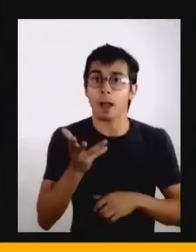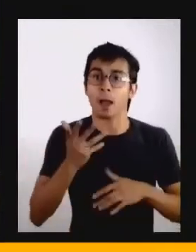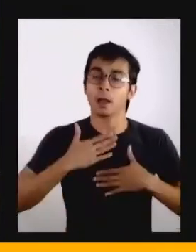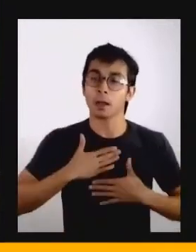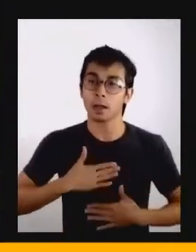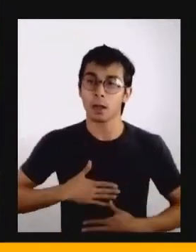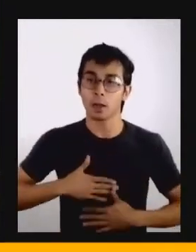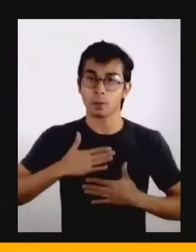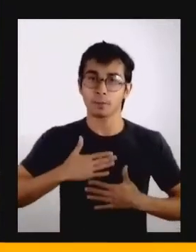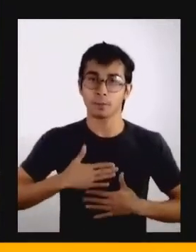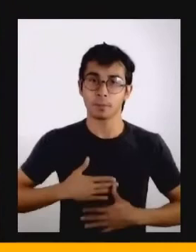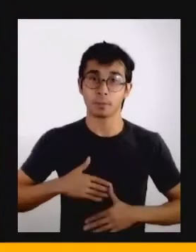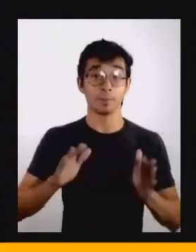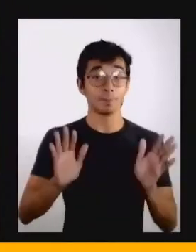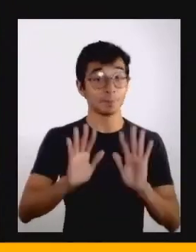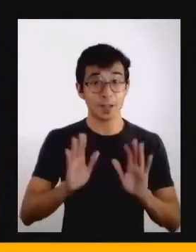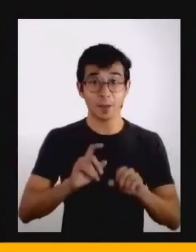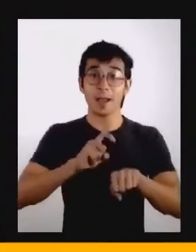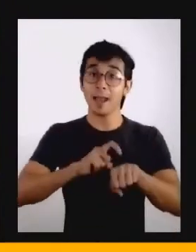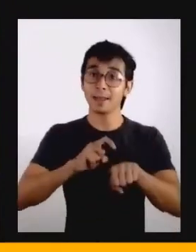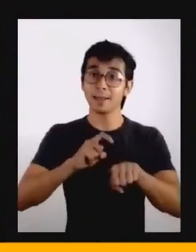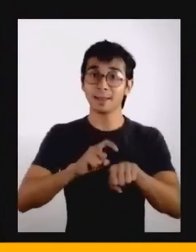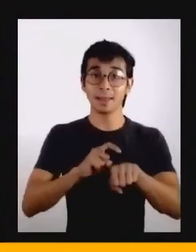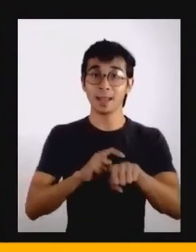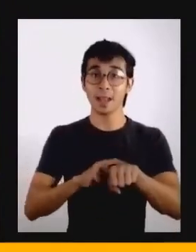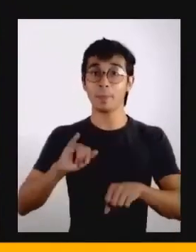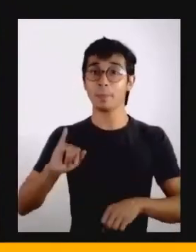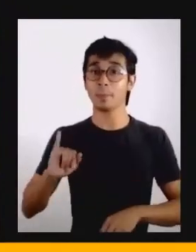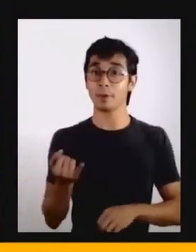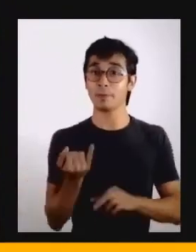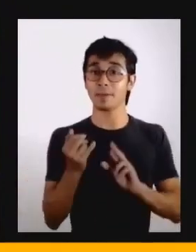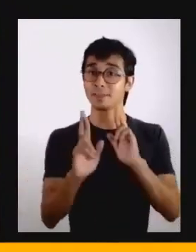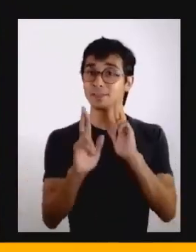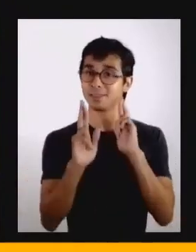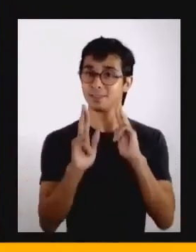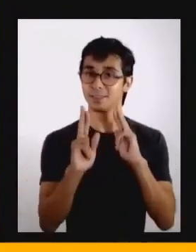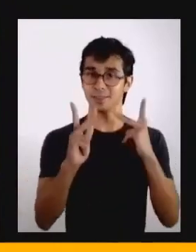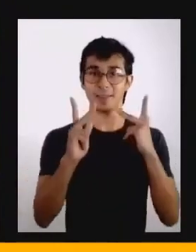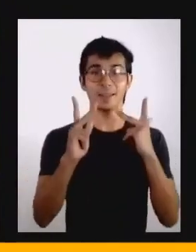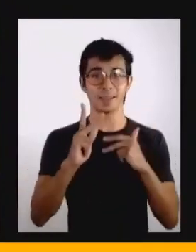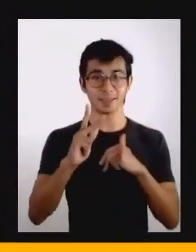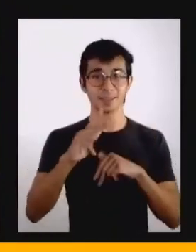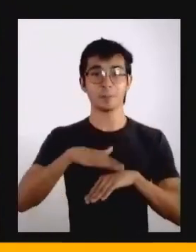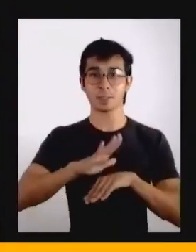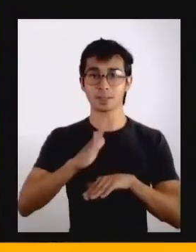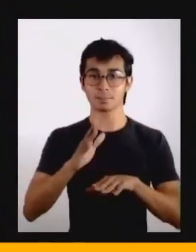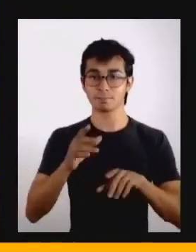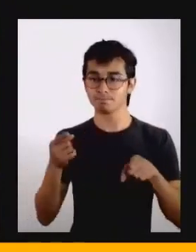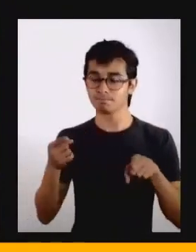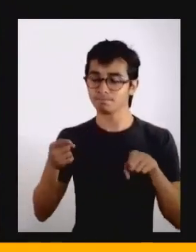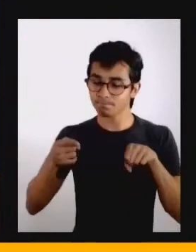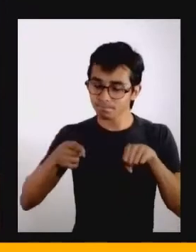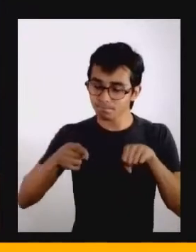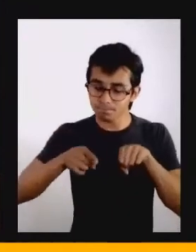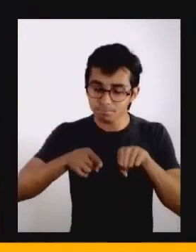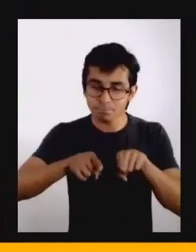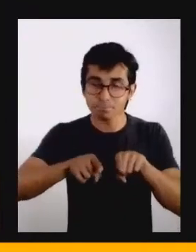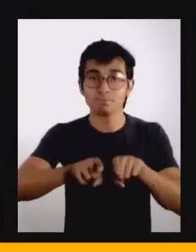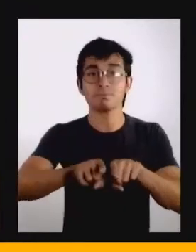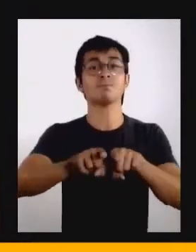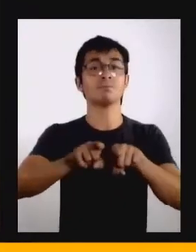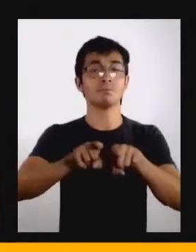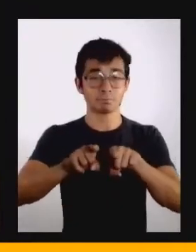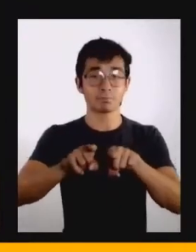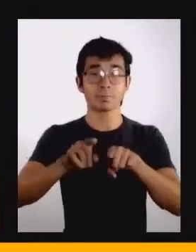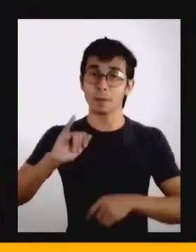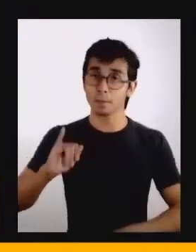que novas relações com o tempo podem ser essas em que a gente sincronize e volte a experienciar esse tempo